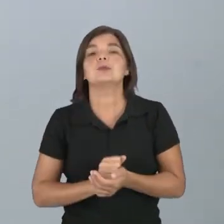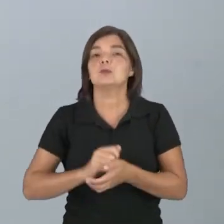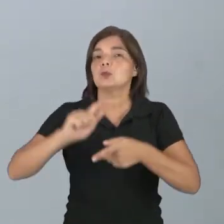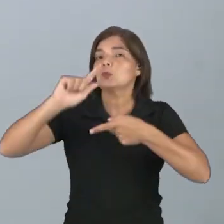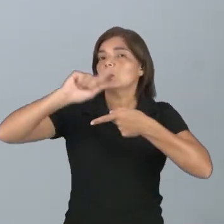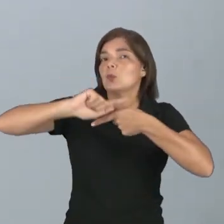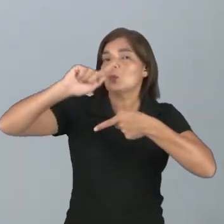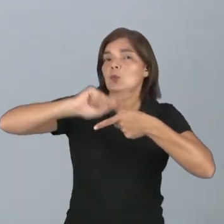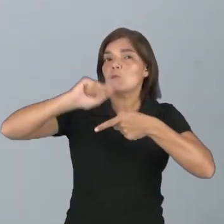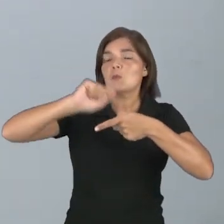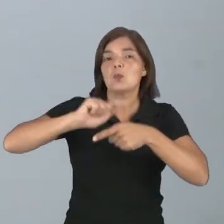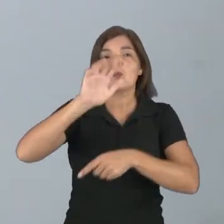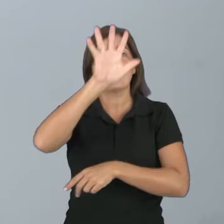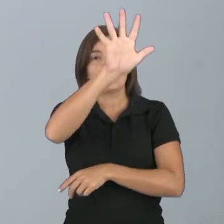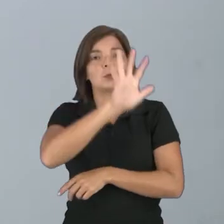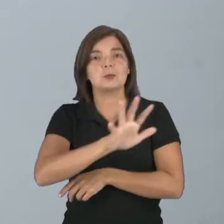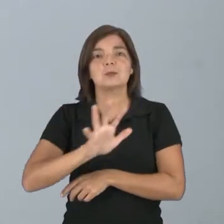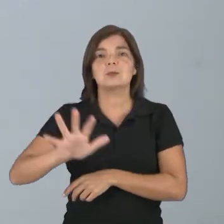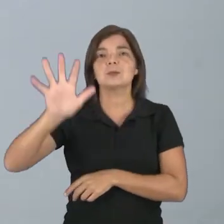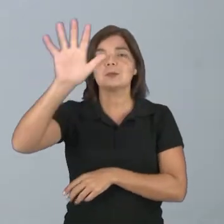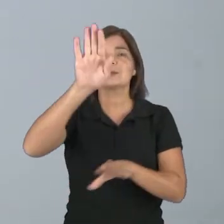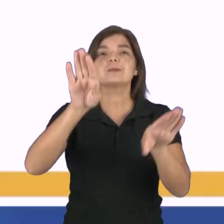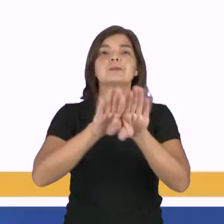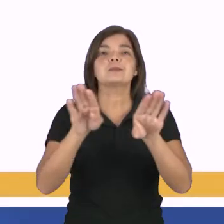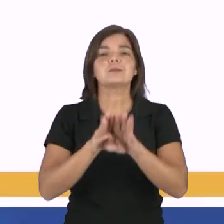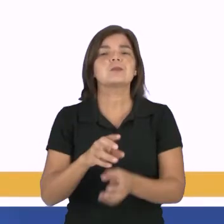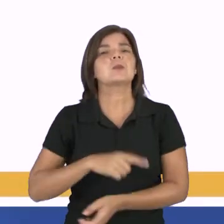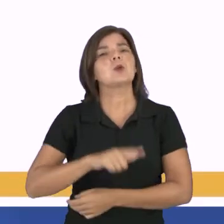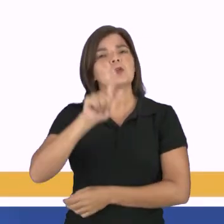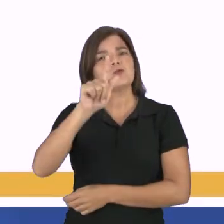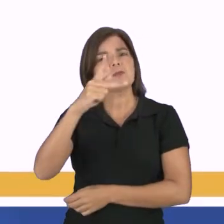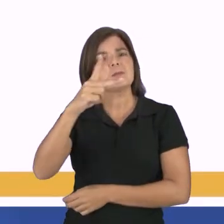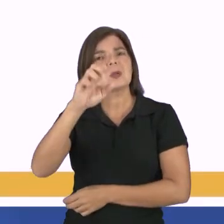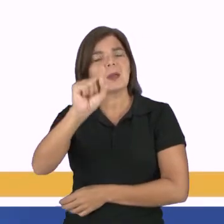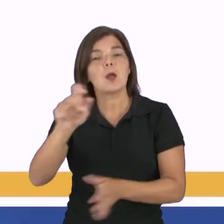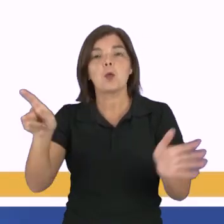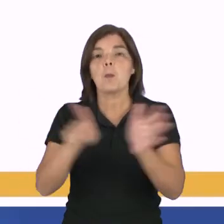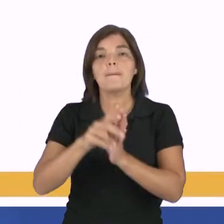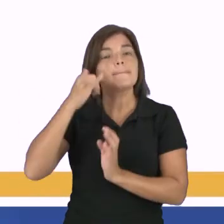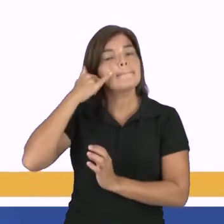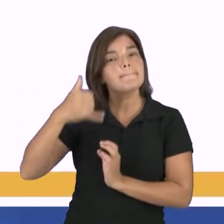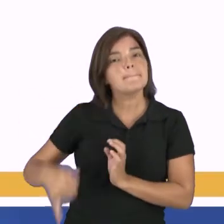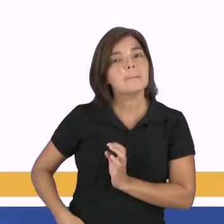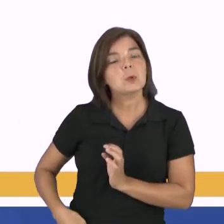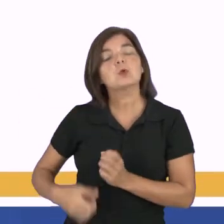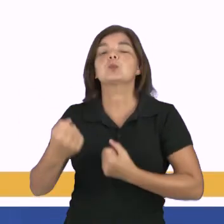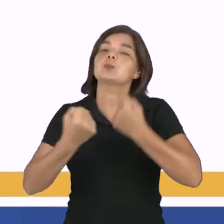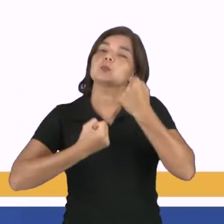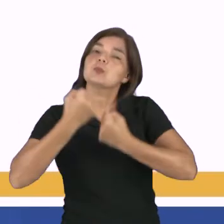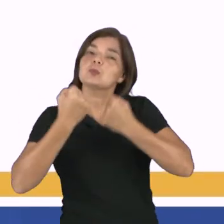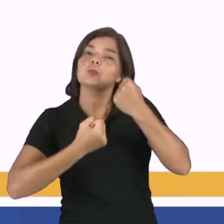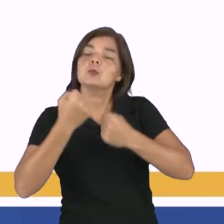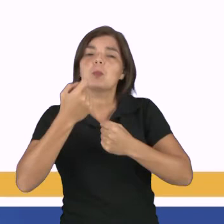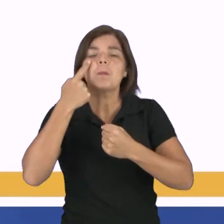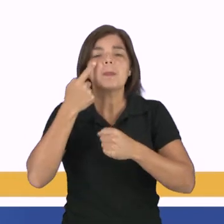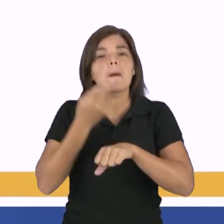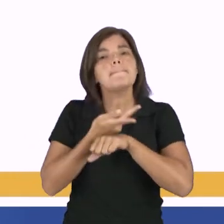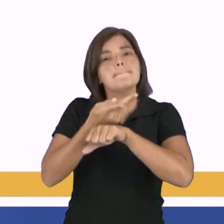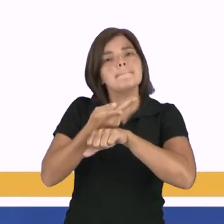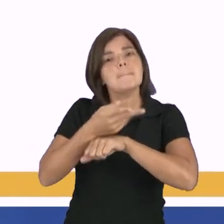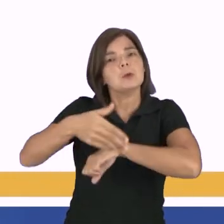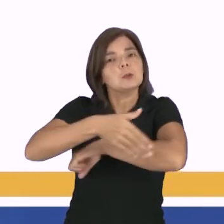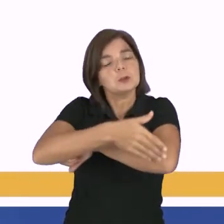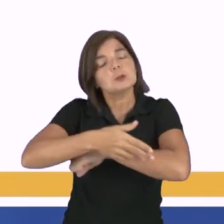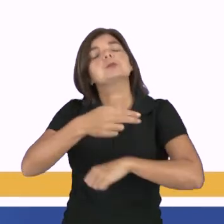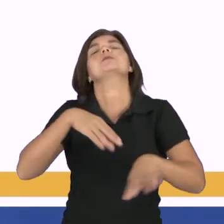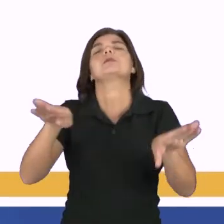você está usando um GPS. Quem acionou o GPS de um smartphone ou do próprio carro, na hora de encontrar um endereço, também contou